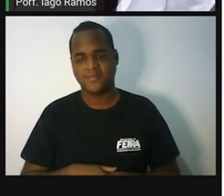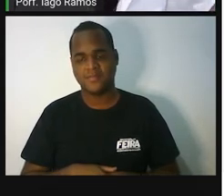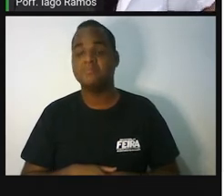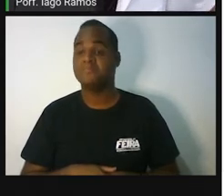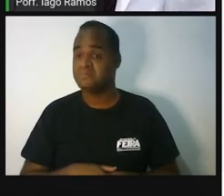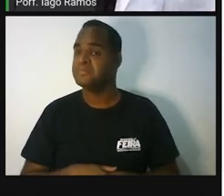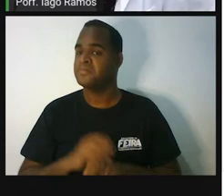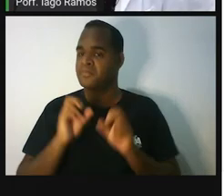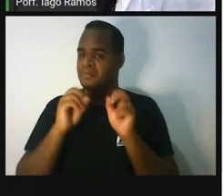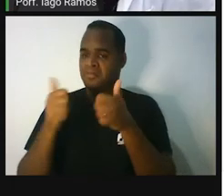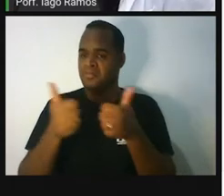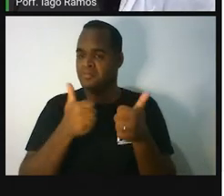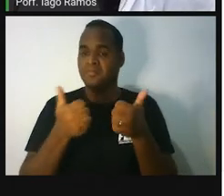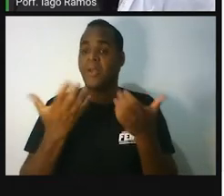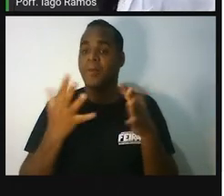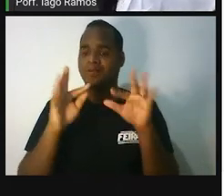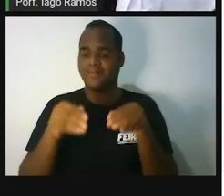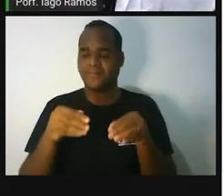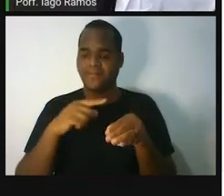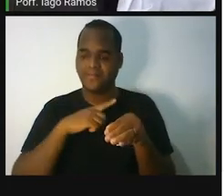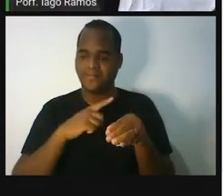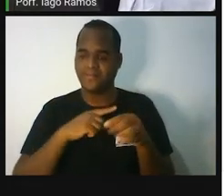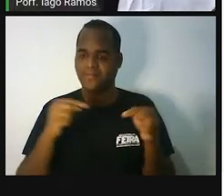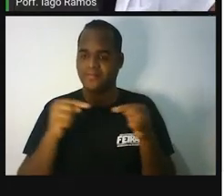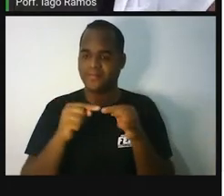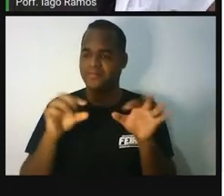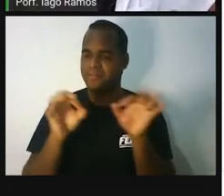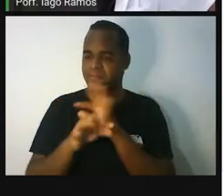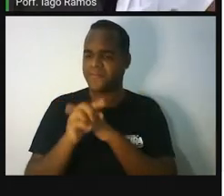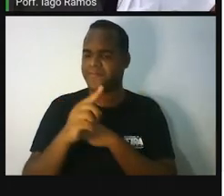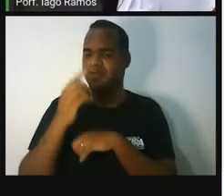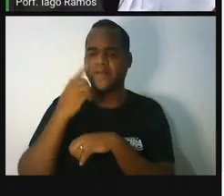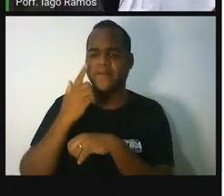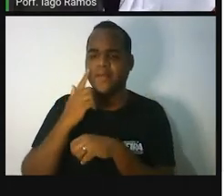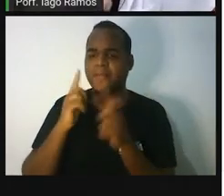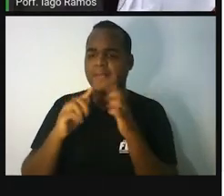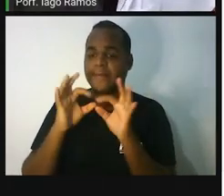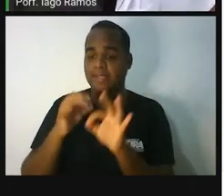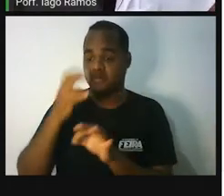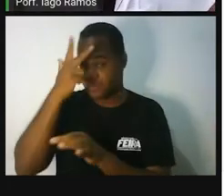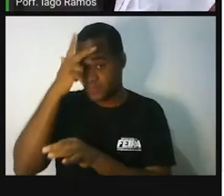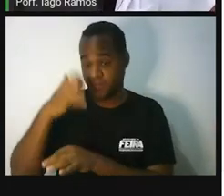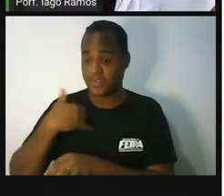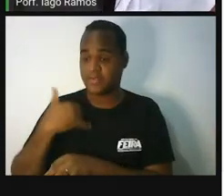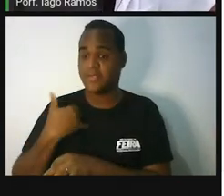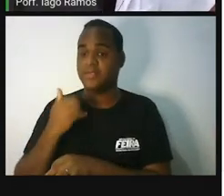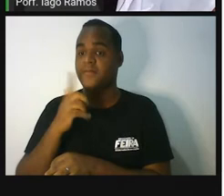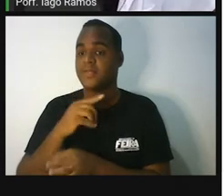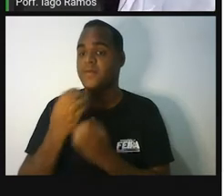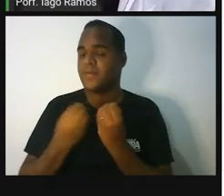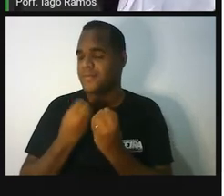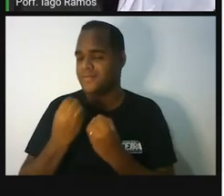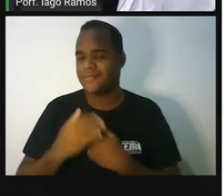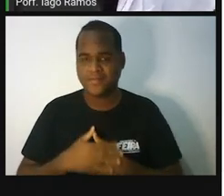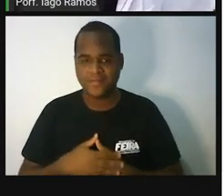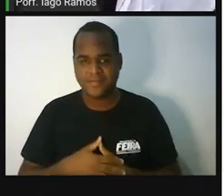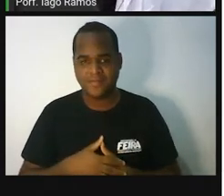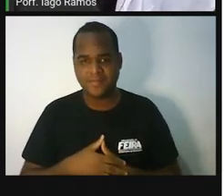Beleza. Agora, o último passo para acabar e você descobrir a idade da pessoa. Certo?